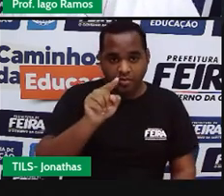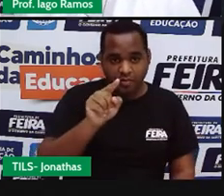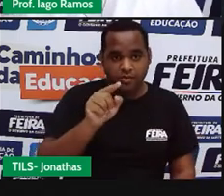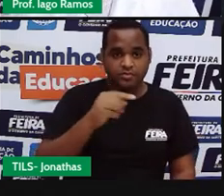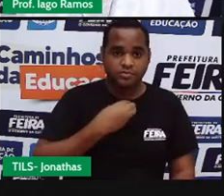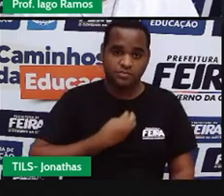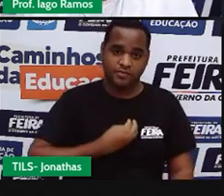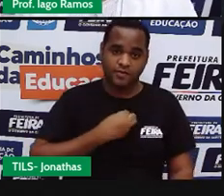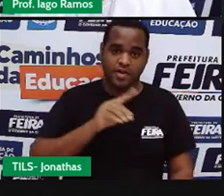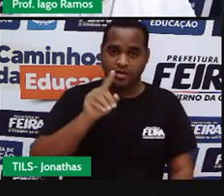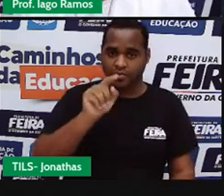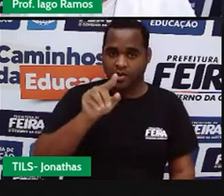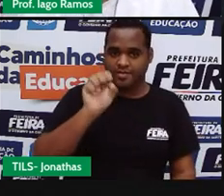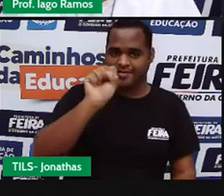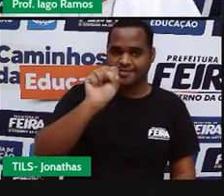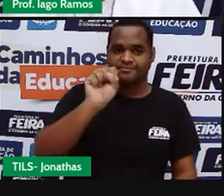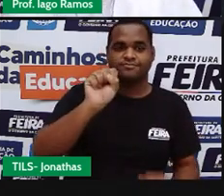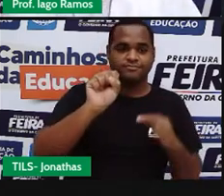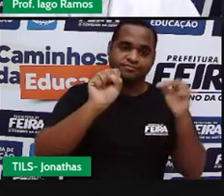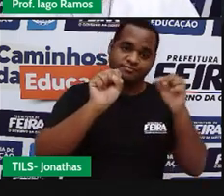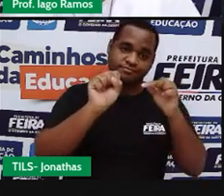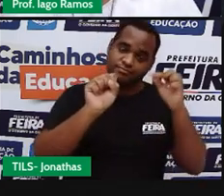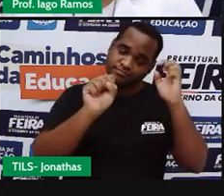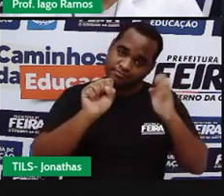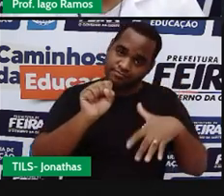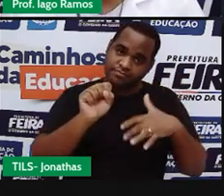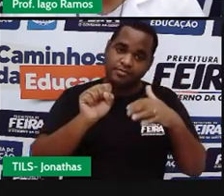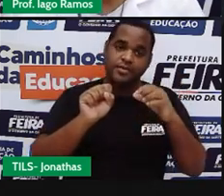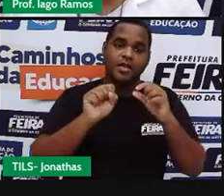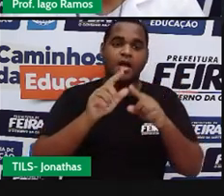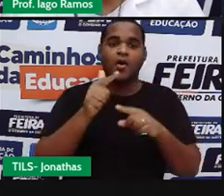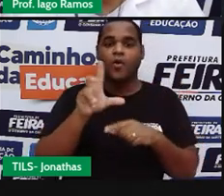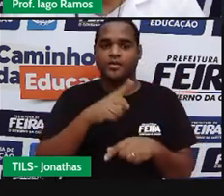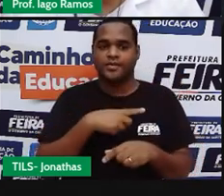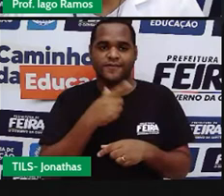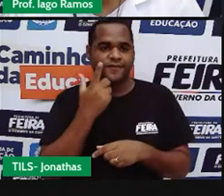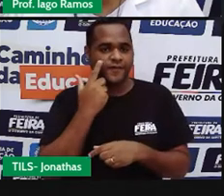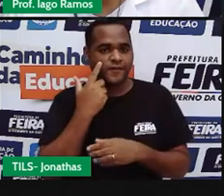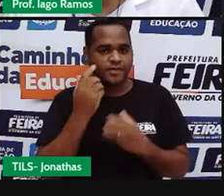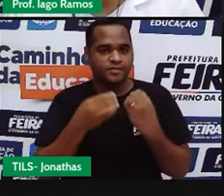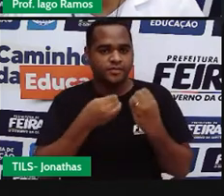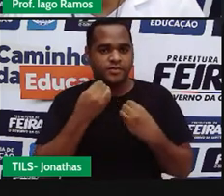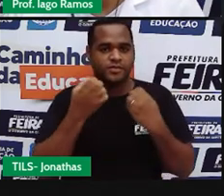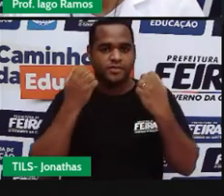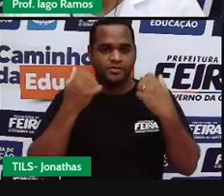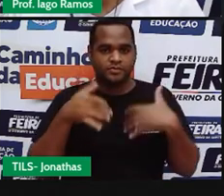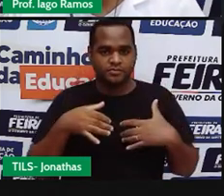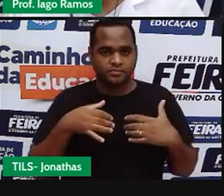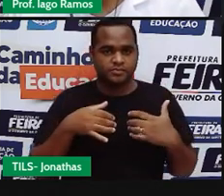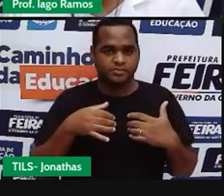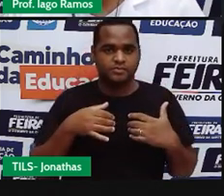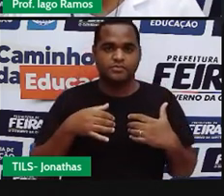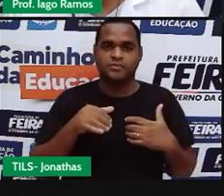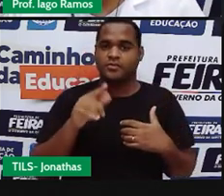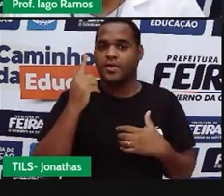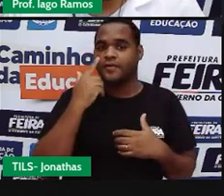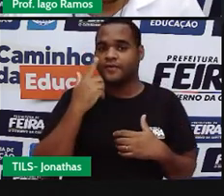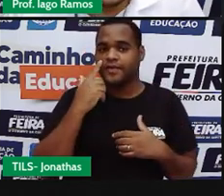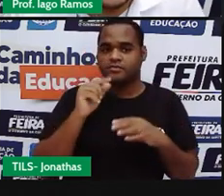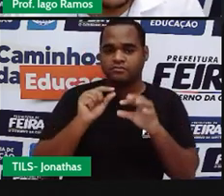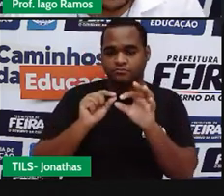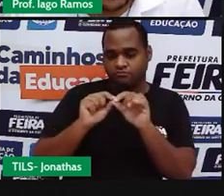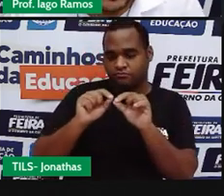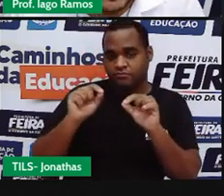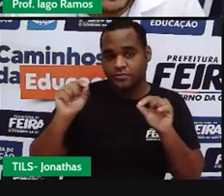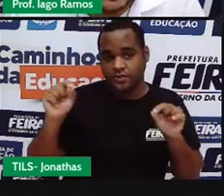Apareceu ali um ponto S. Agora, venha comigo para você perceber o seguinte. Vamos medir a distância